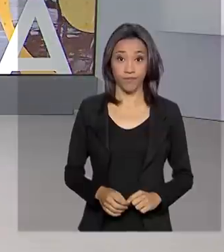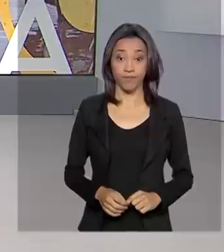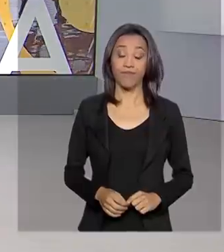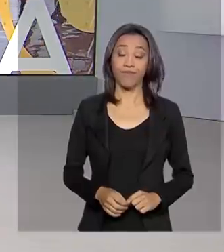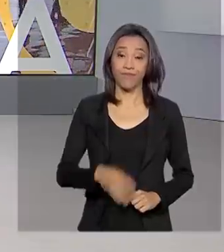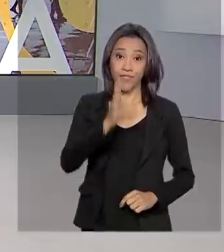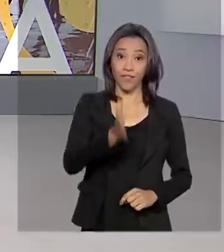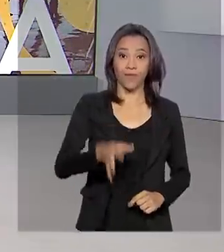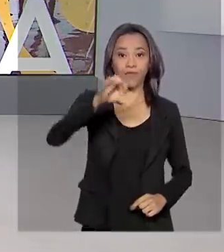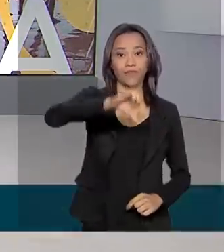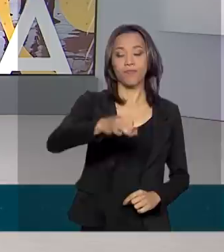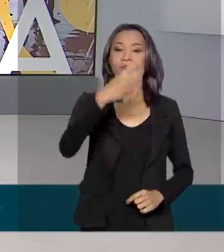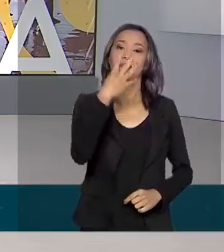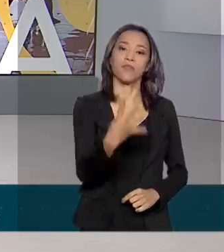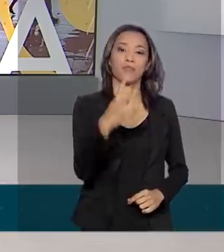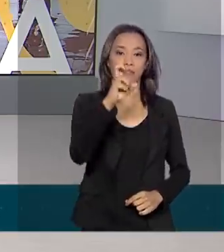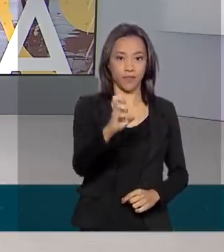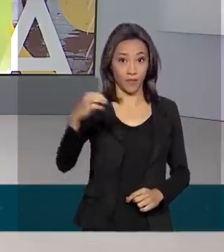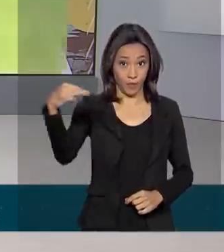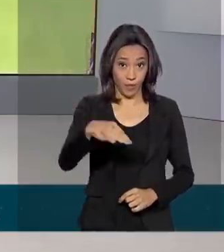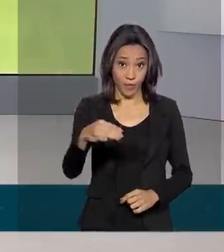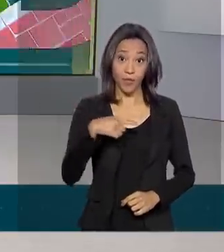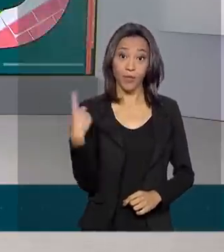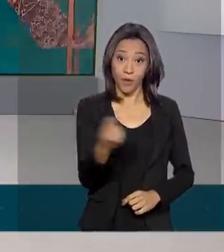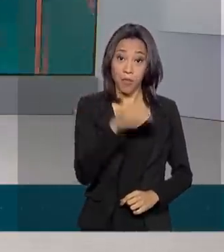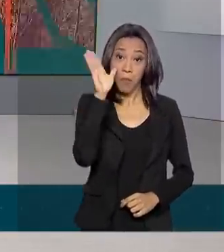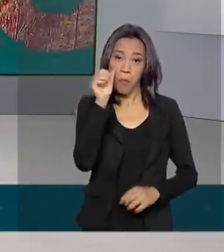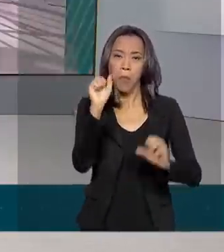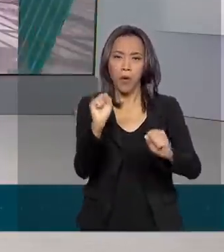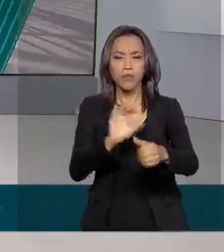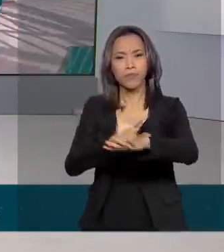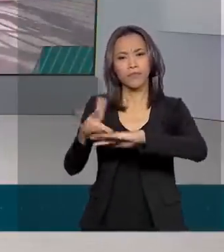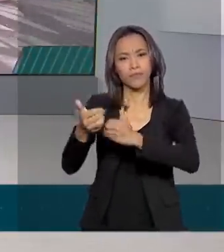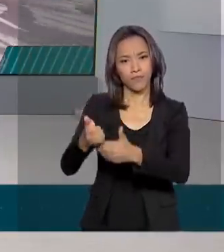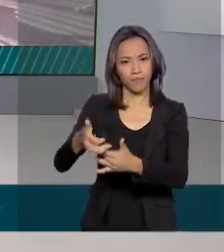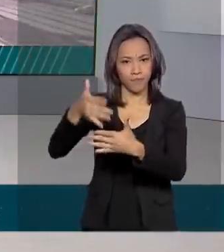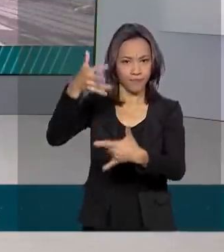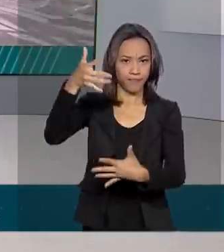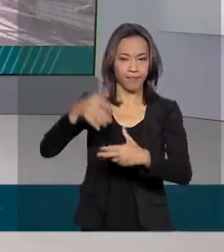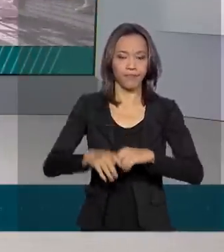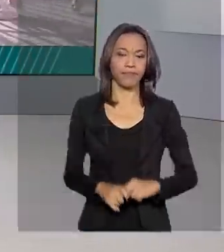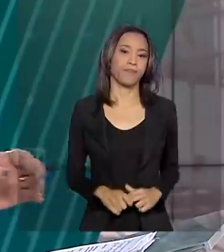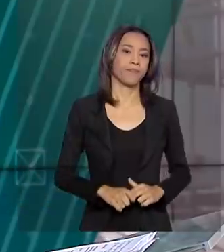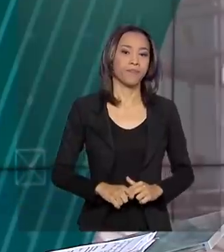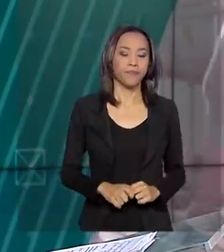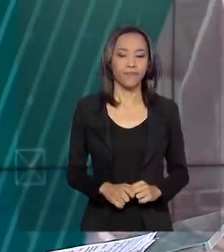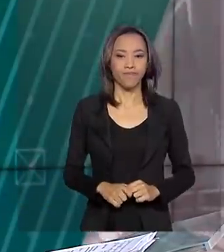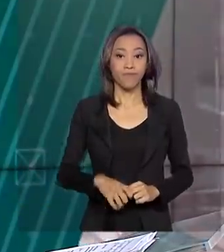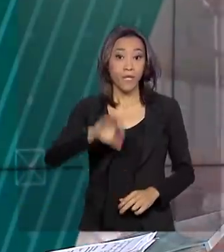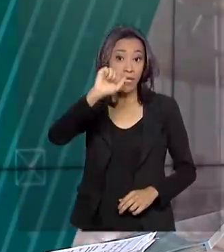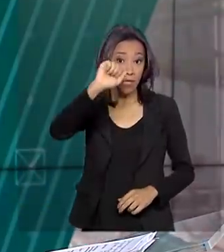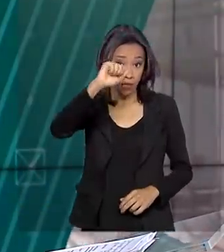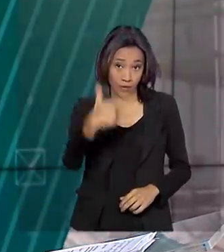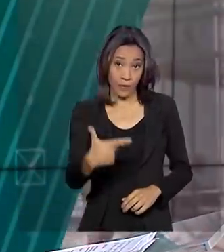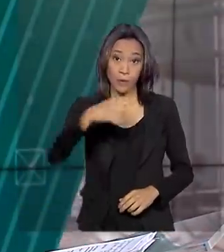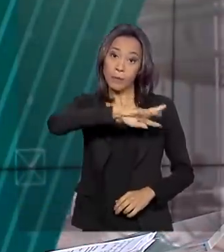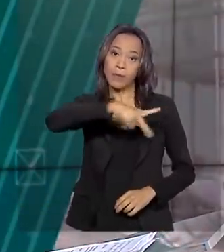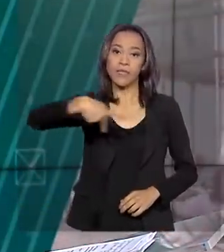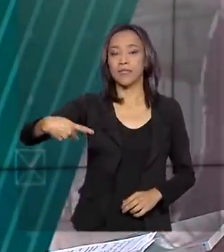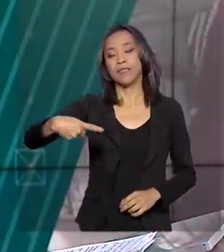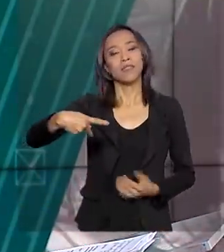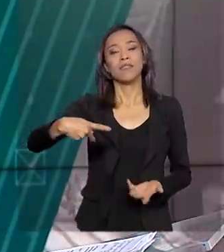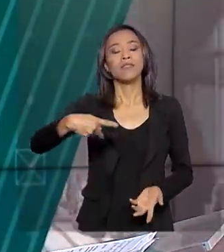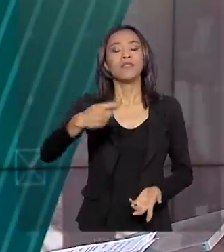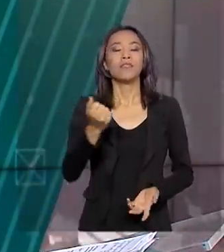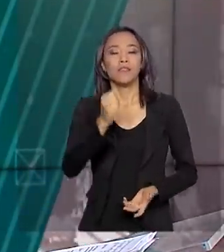São 9 horas e 45 minutos, estamos ao vivo também pelas redes sociais. O vice-presidente